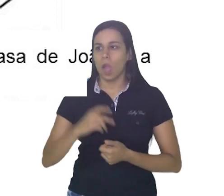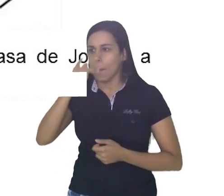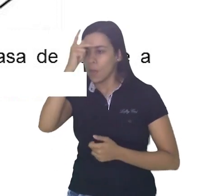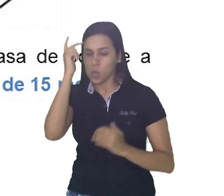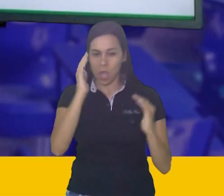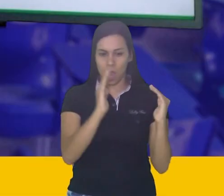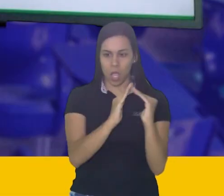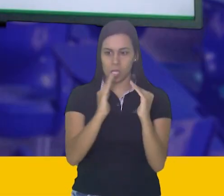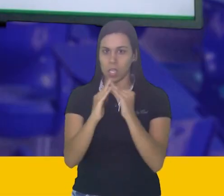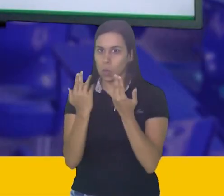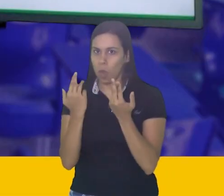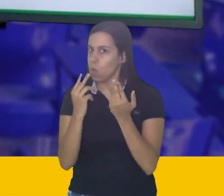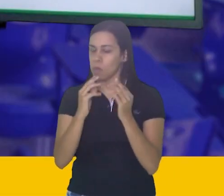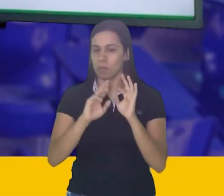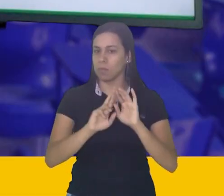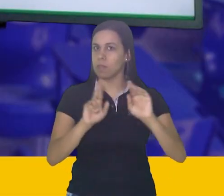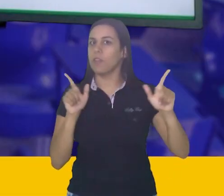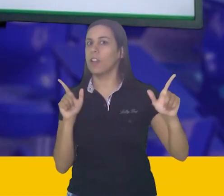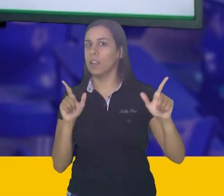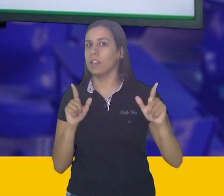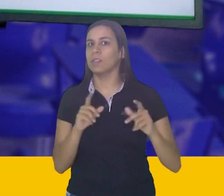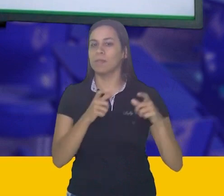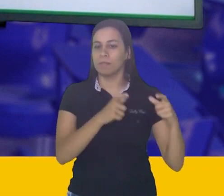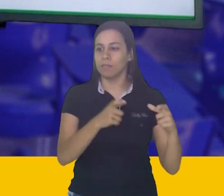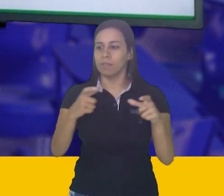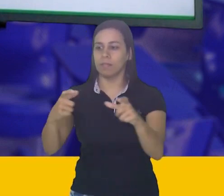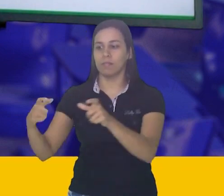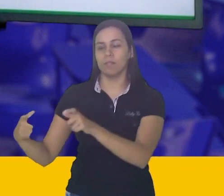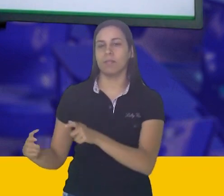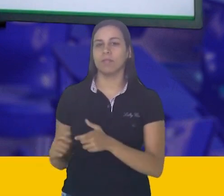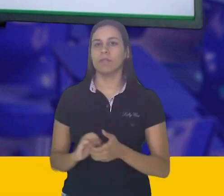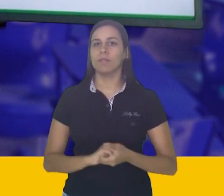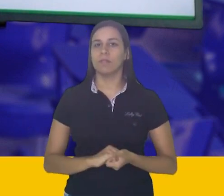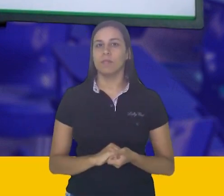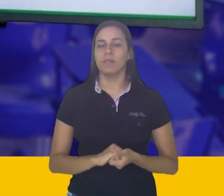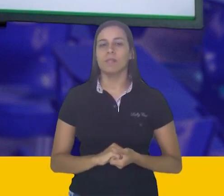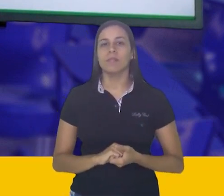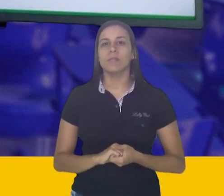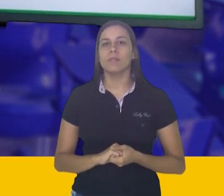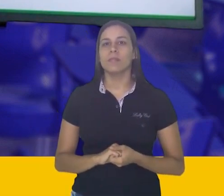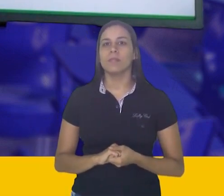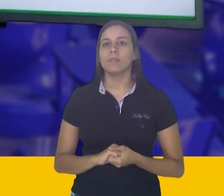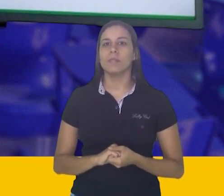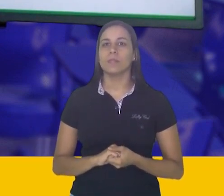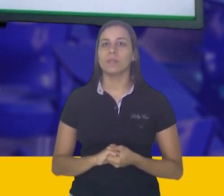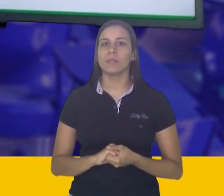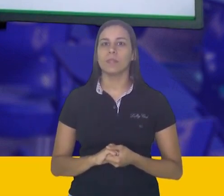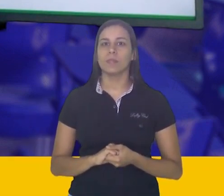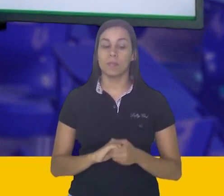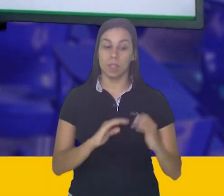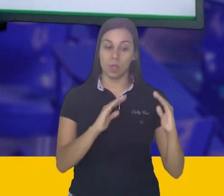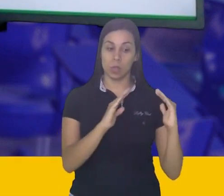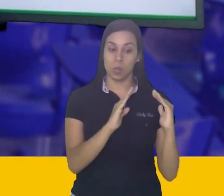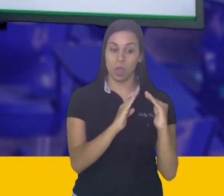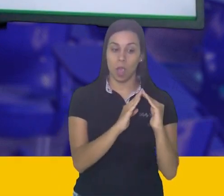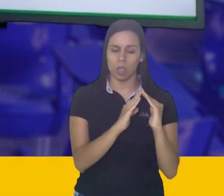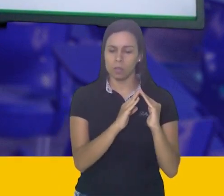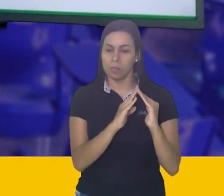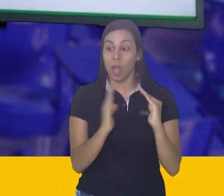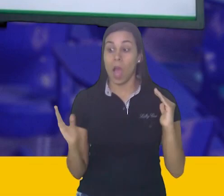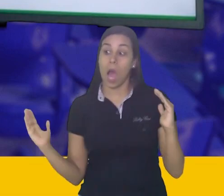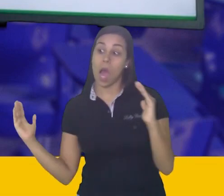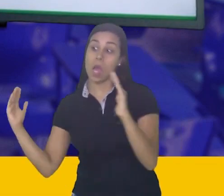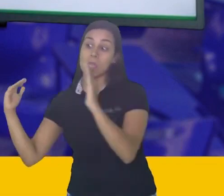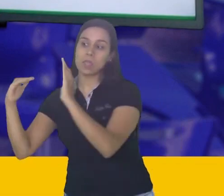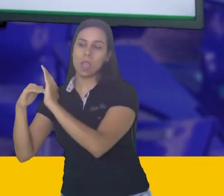uma localidade. faça aí em seu caderno o percurso que você faz da sua escola, da sua casa até a